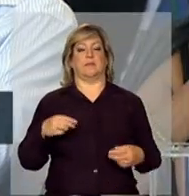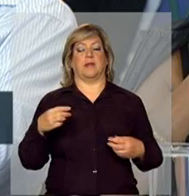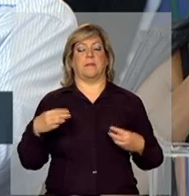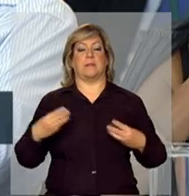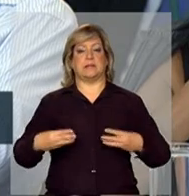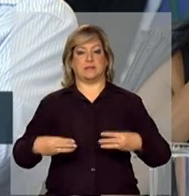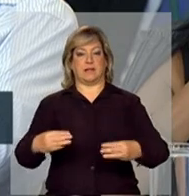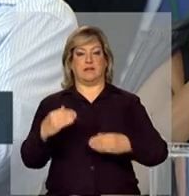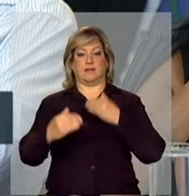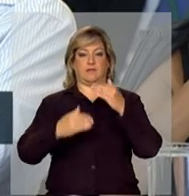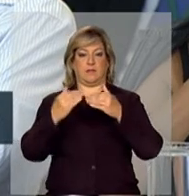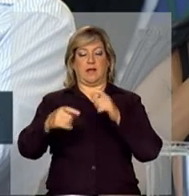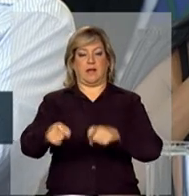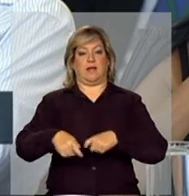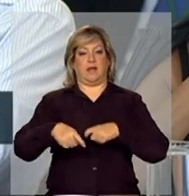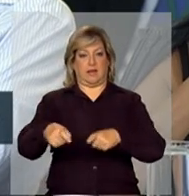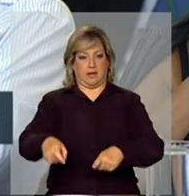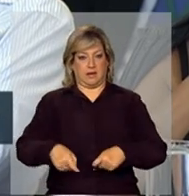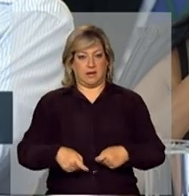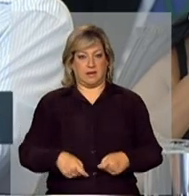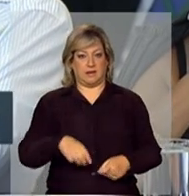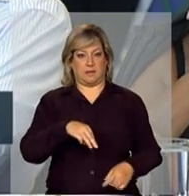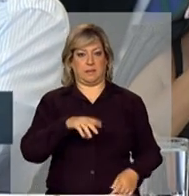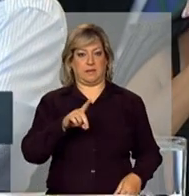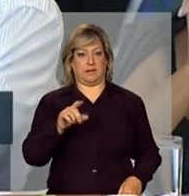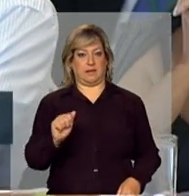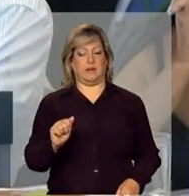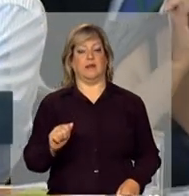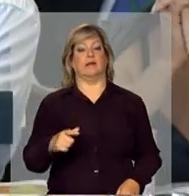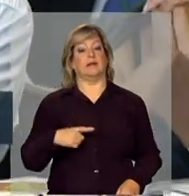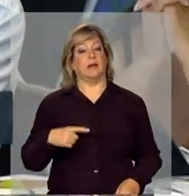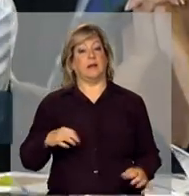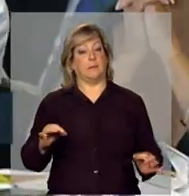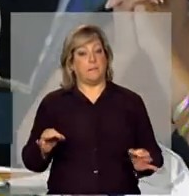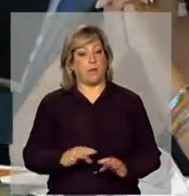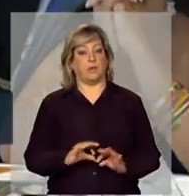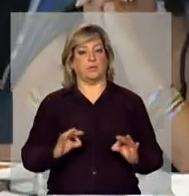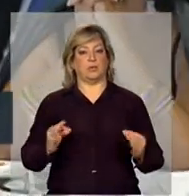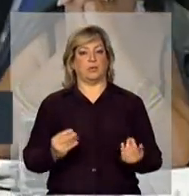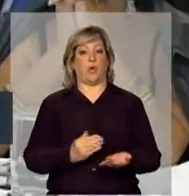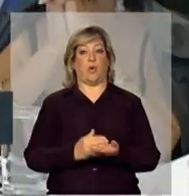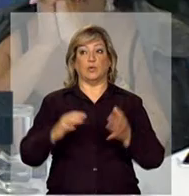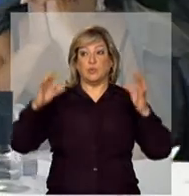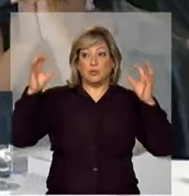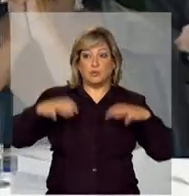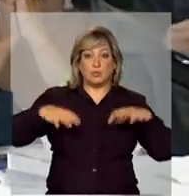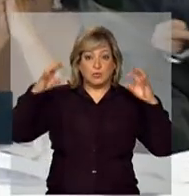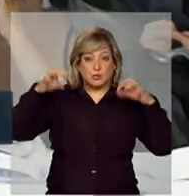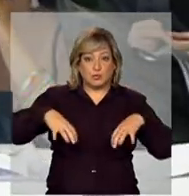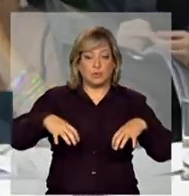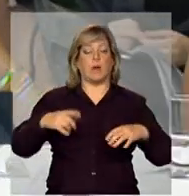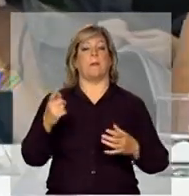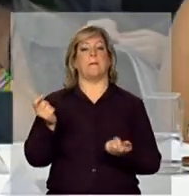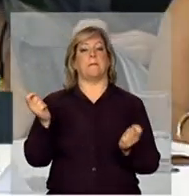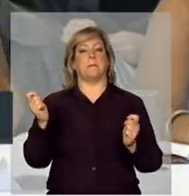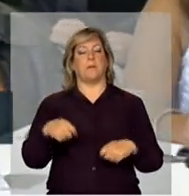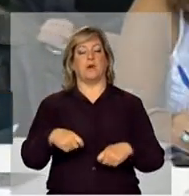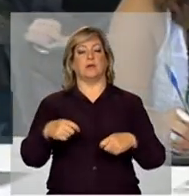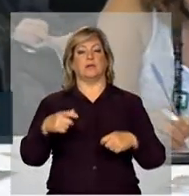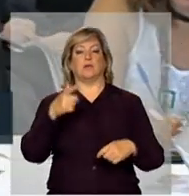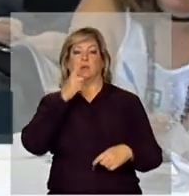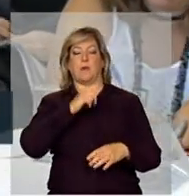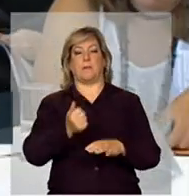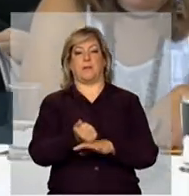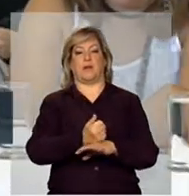estejamos com tudo pronto para iniciar das chuvas, a gente possa entrar em uma rota de